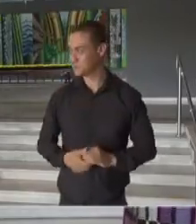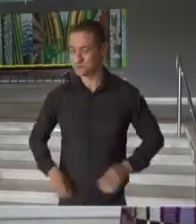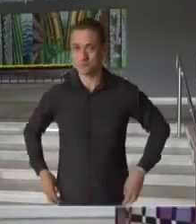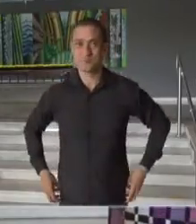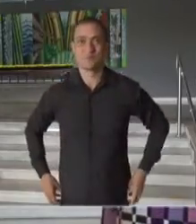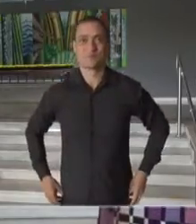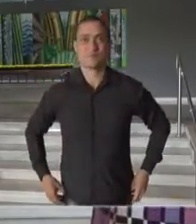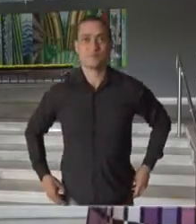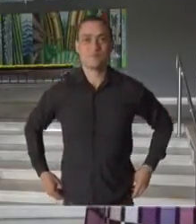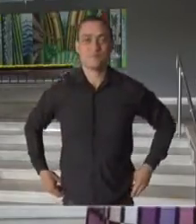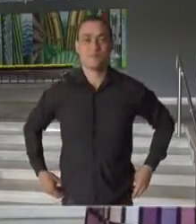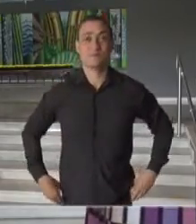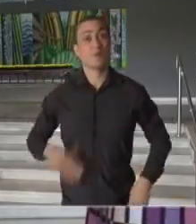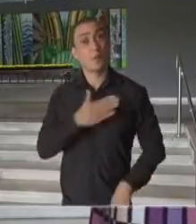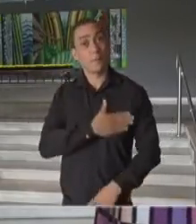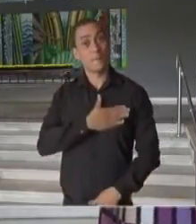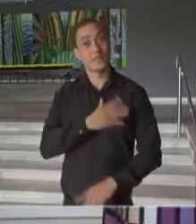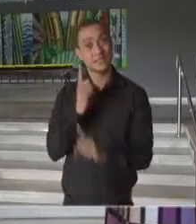Prazer em reencontrar você aqui.